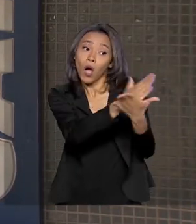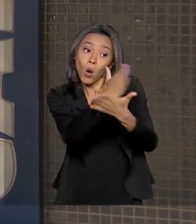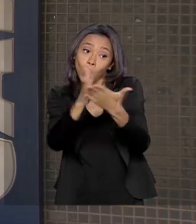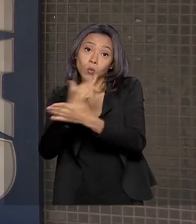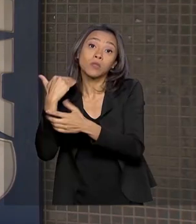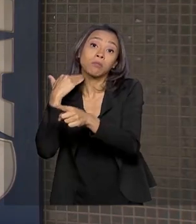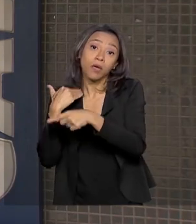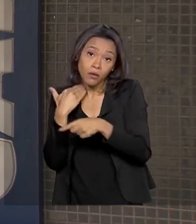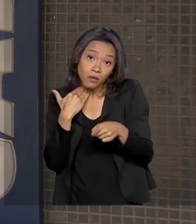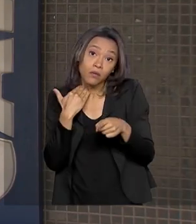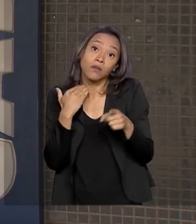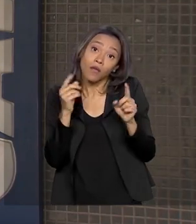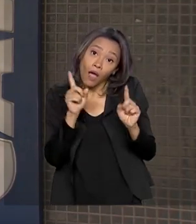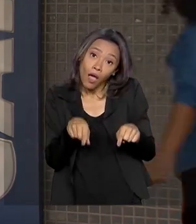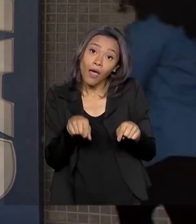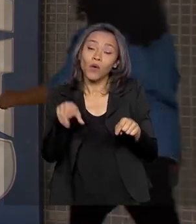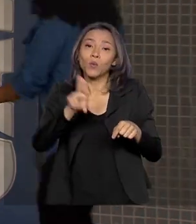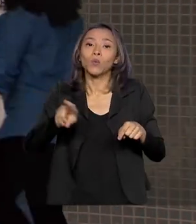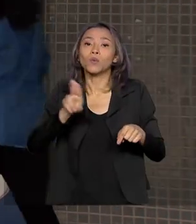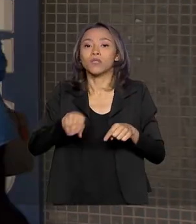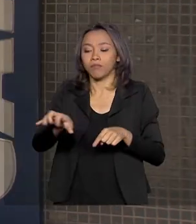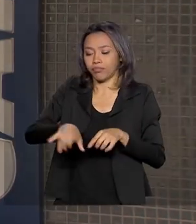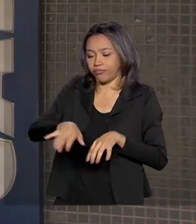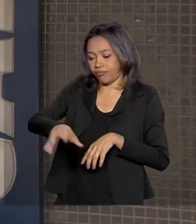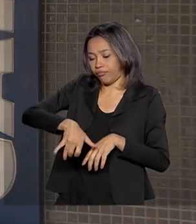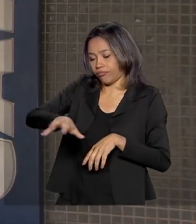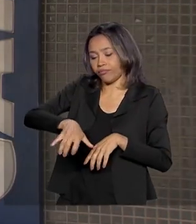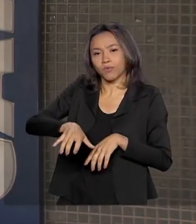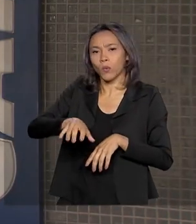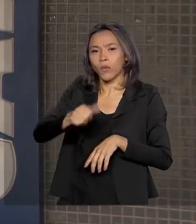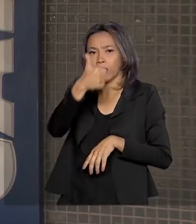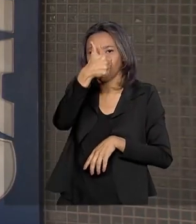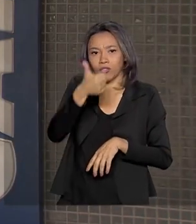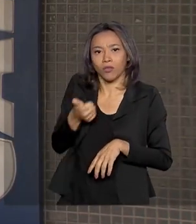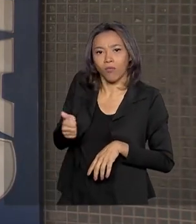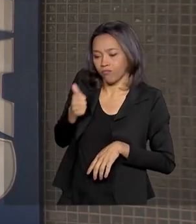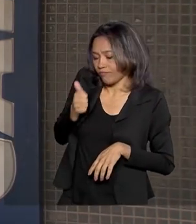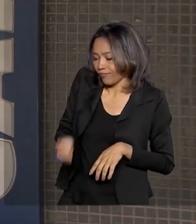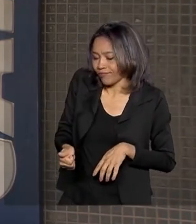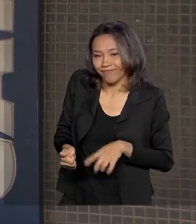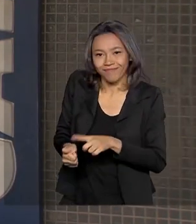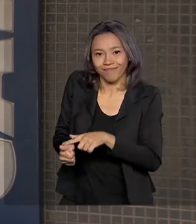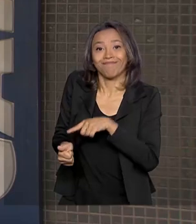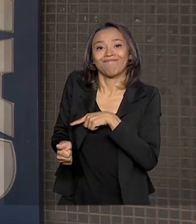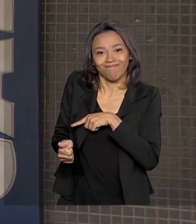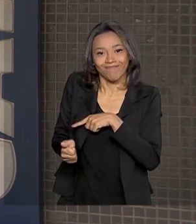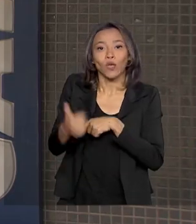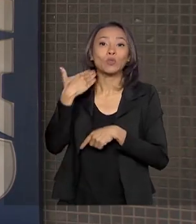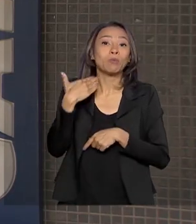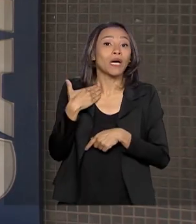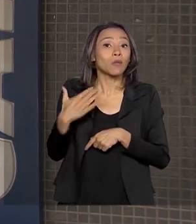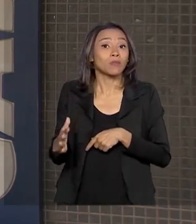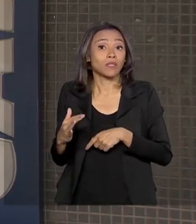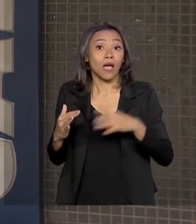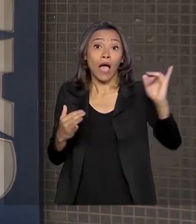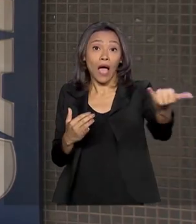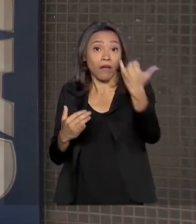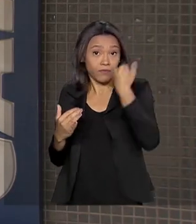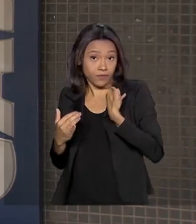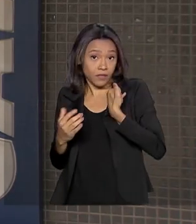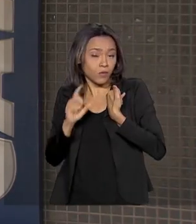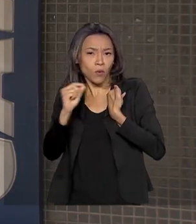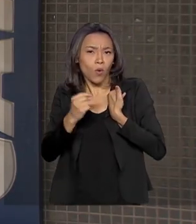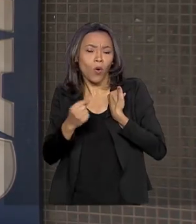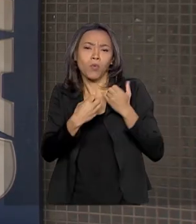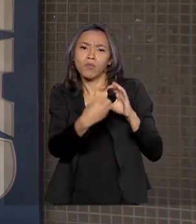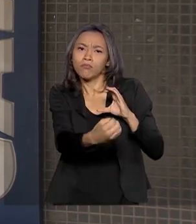fazem o procedimento nos terminais de autoatendimento por meio da leitura da digital. Geralmente, os bancos comunicam os clientes por meio de